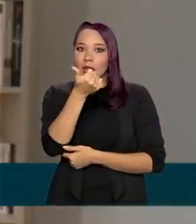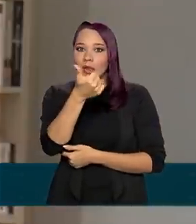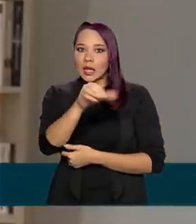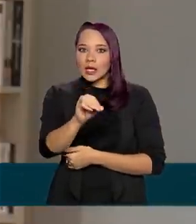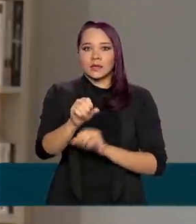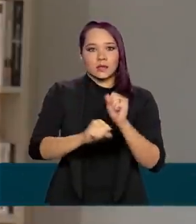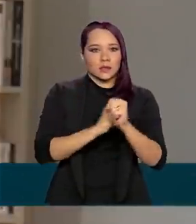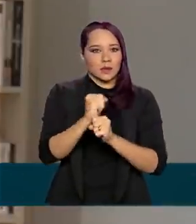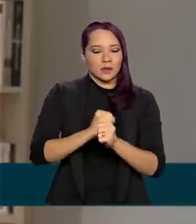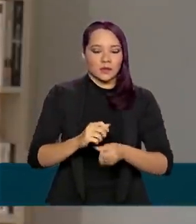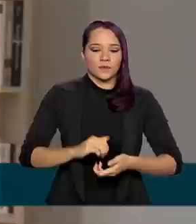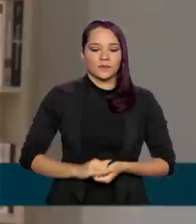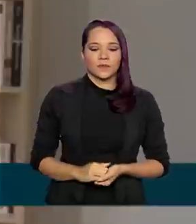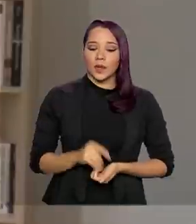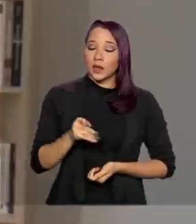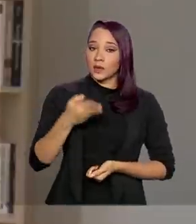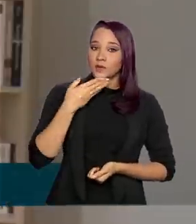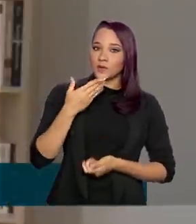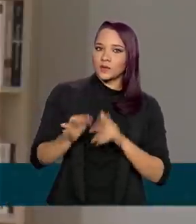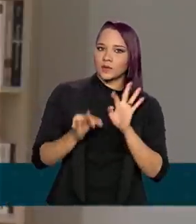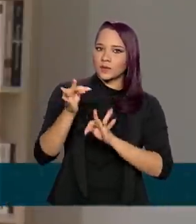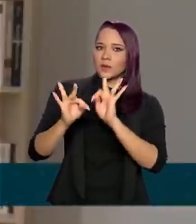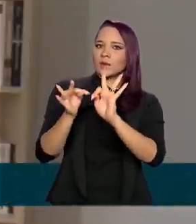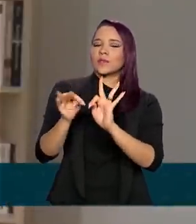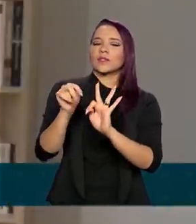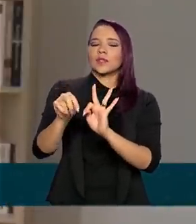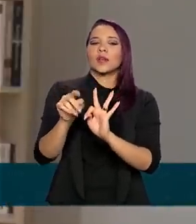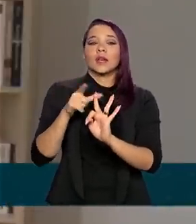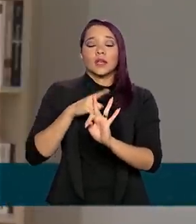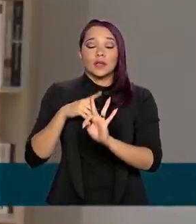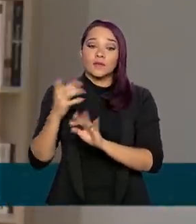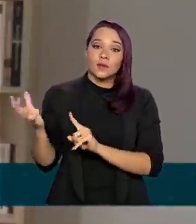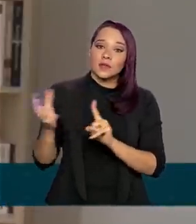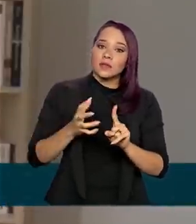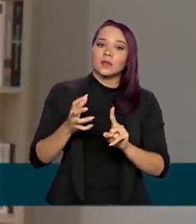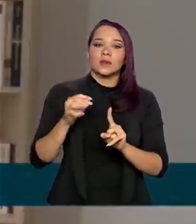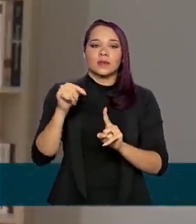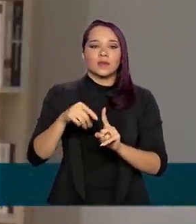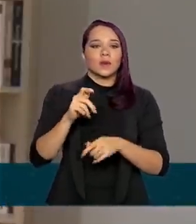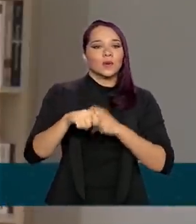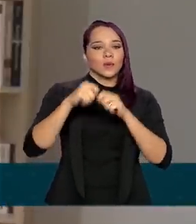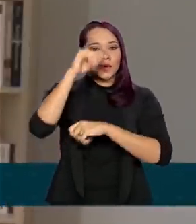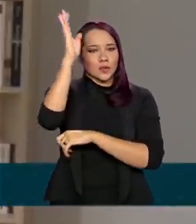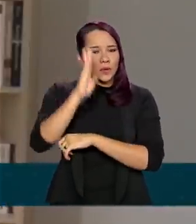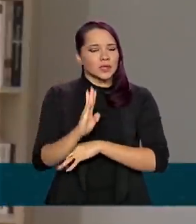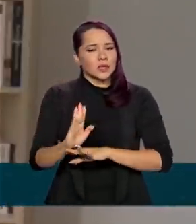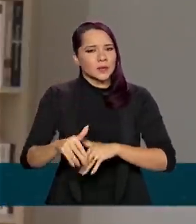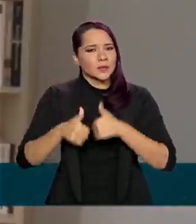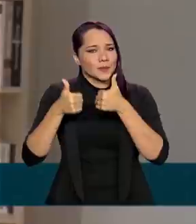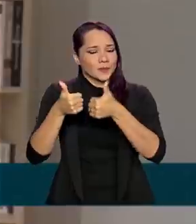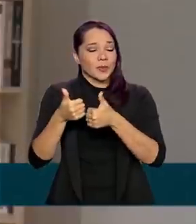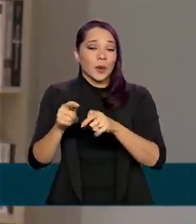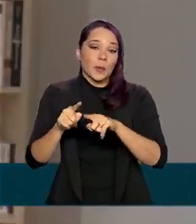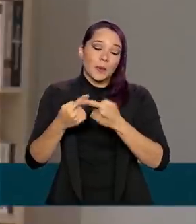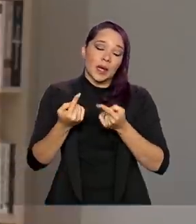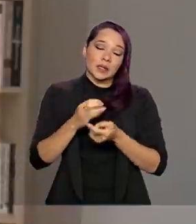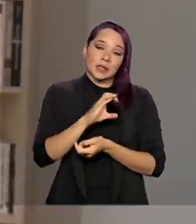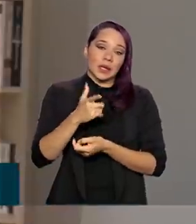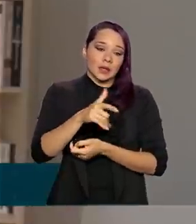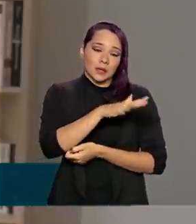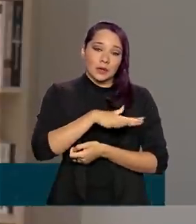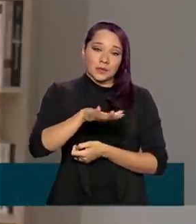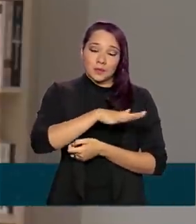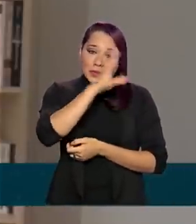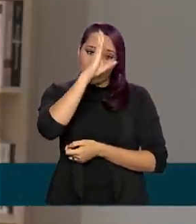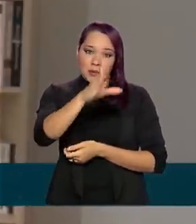Esse tipo de tecnologia acaba impactando a economia brasileira muito positivamente, mas claro que tem aqueles setores com maiores